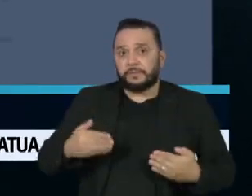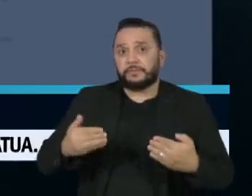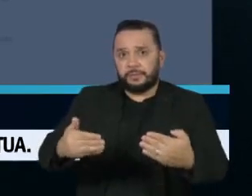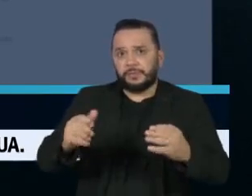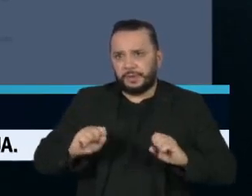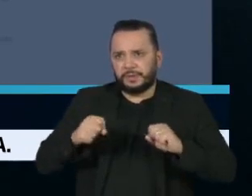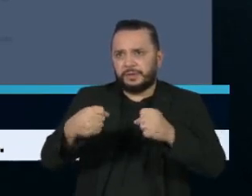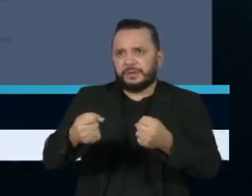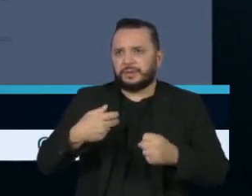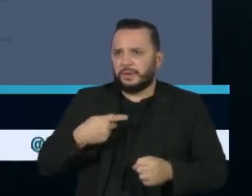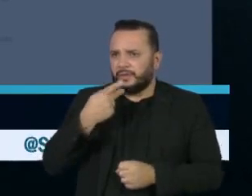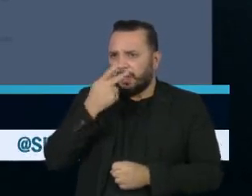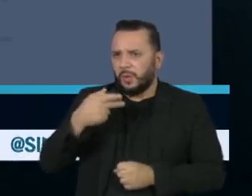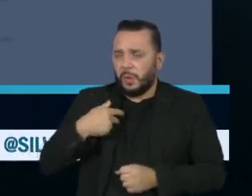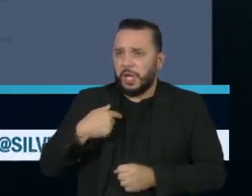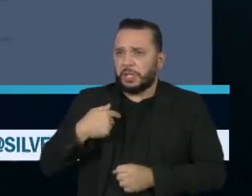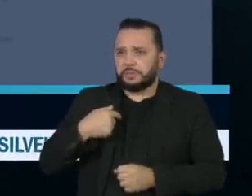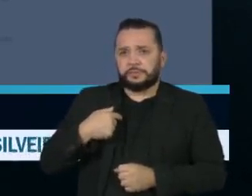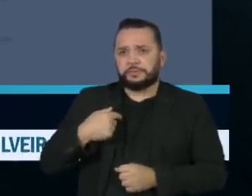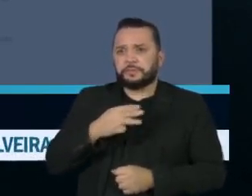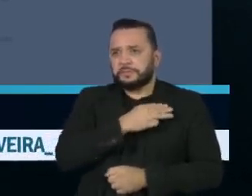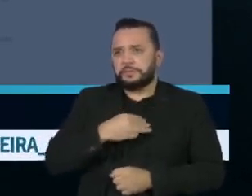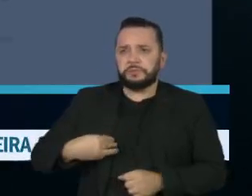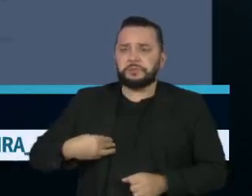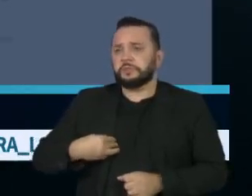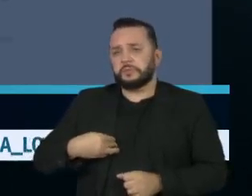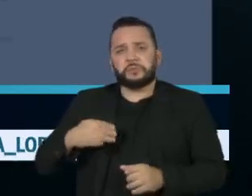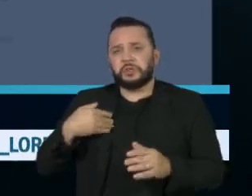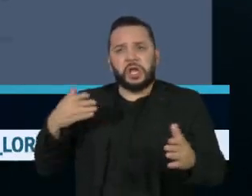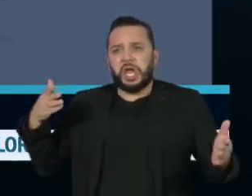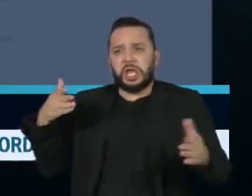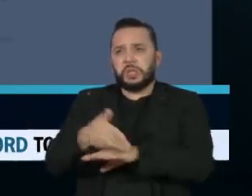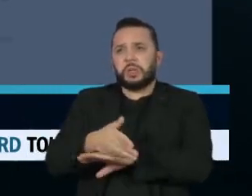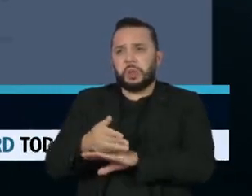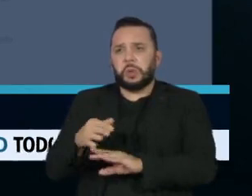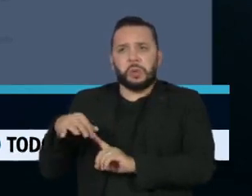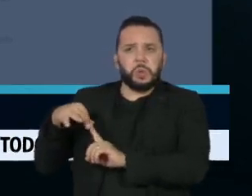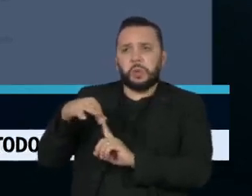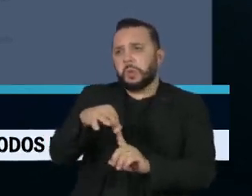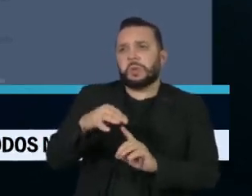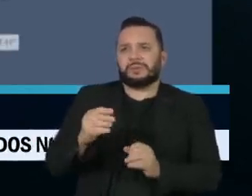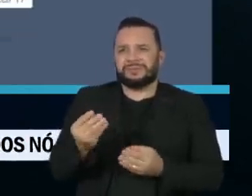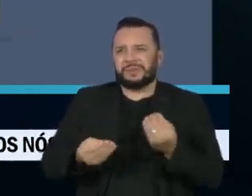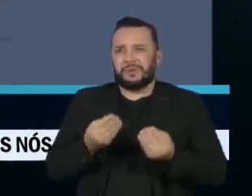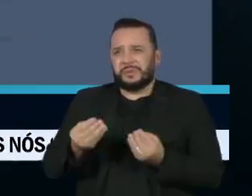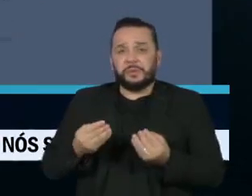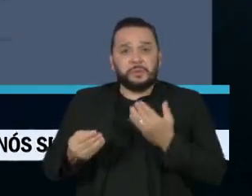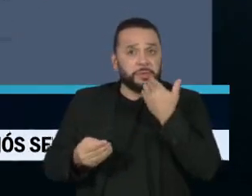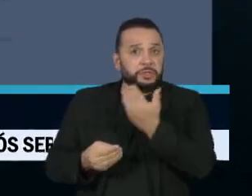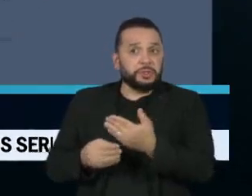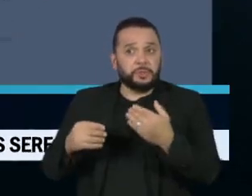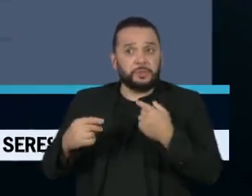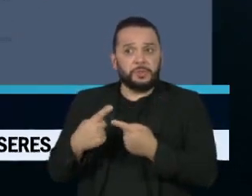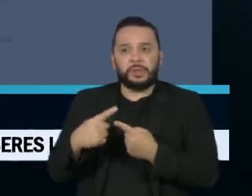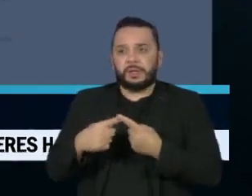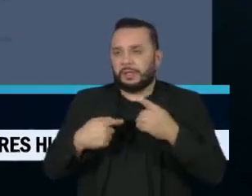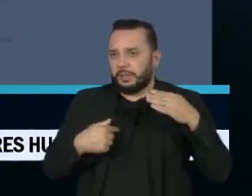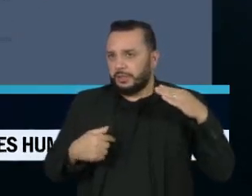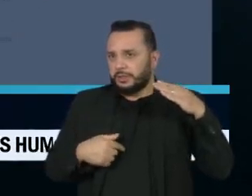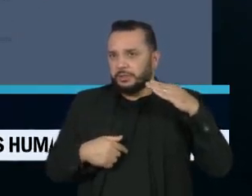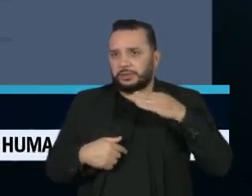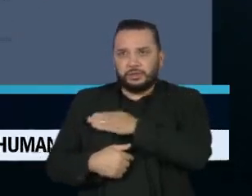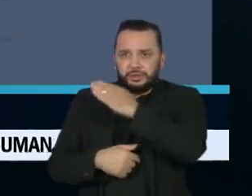negou que tenha havido a autonomeação do ministro e informou que a solicitação se deu porque o general Paulo Sérgio é a